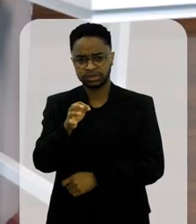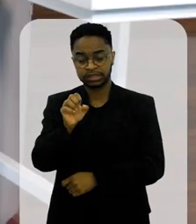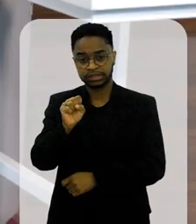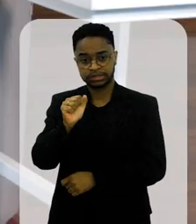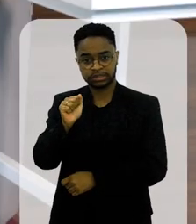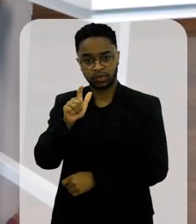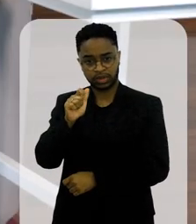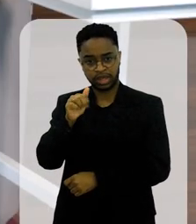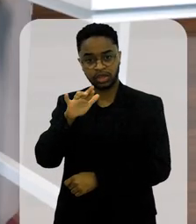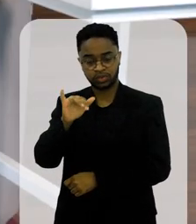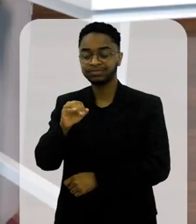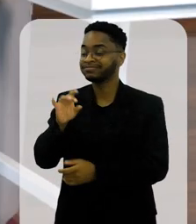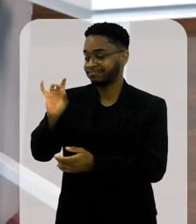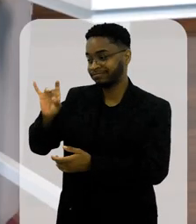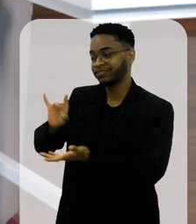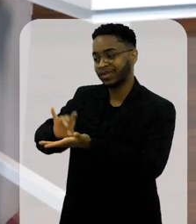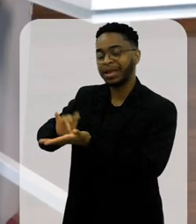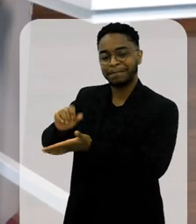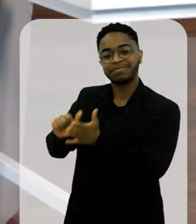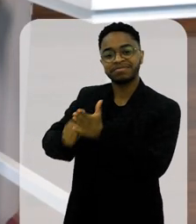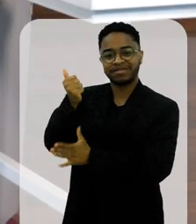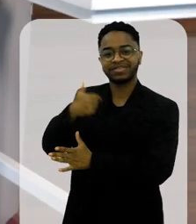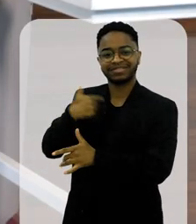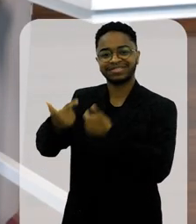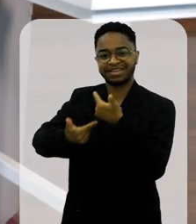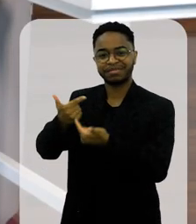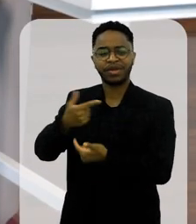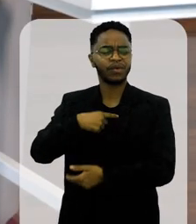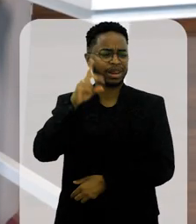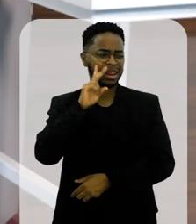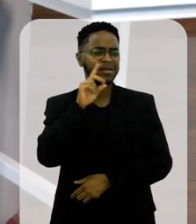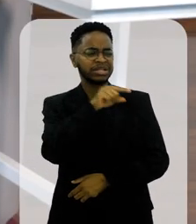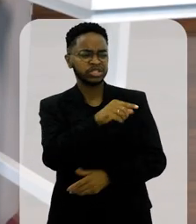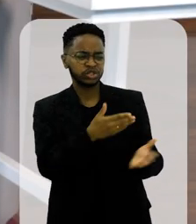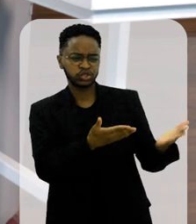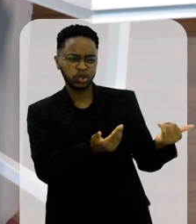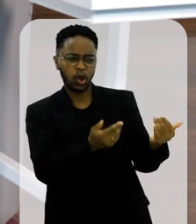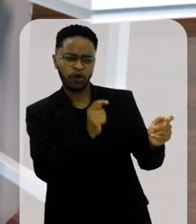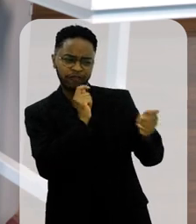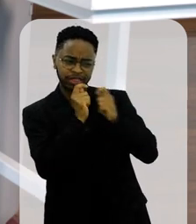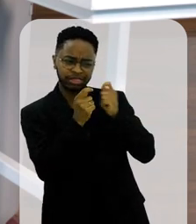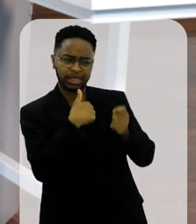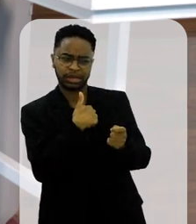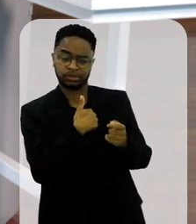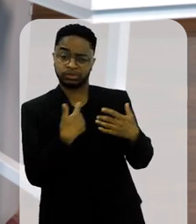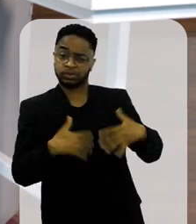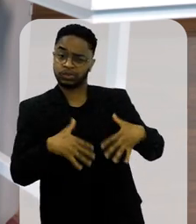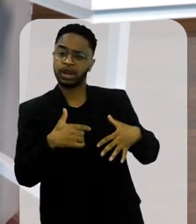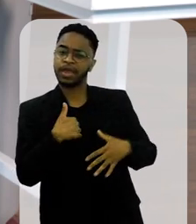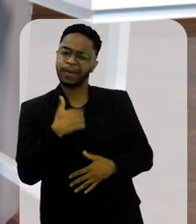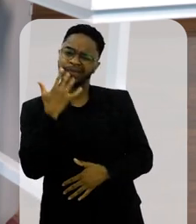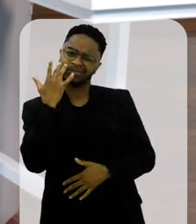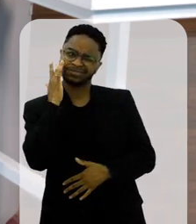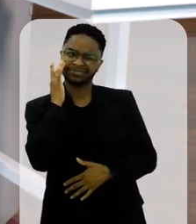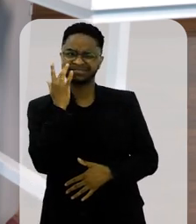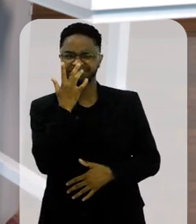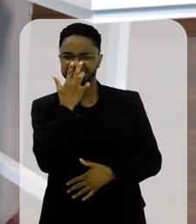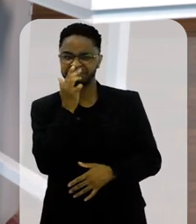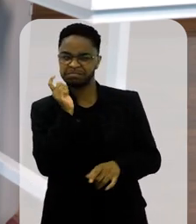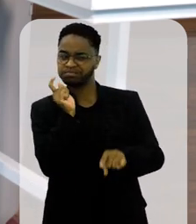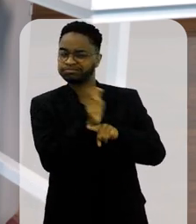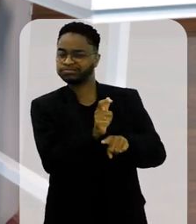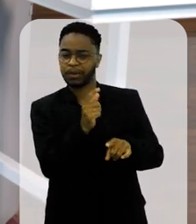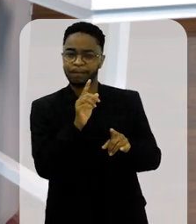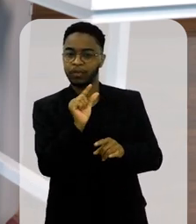Salgueiro? 2001. Foi meu primeiro Carnaval trabalhando, foi 2001. Eu lembro de você jovem lá me entrevistando, eu até acho que eu fui até